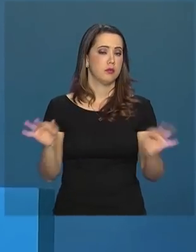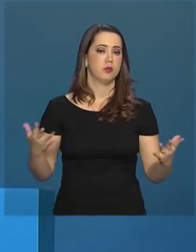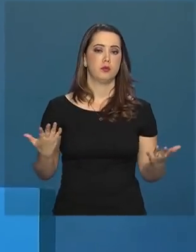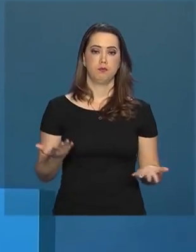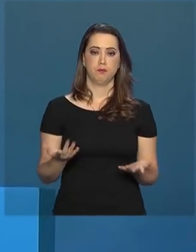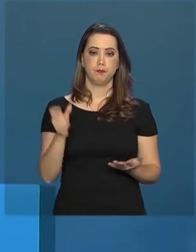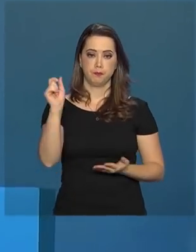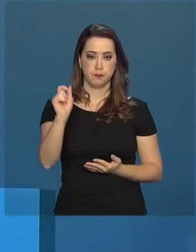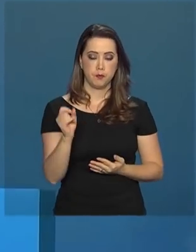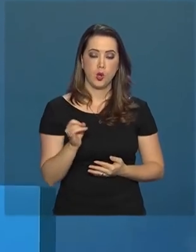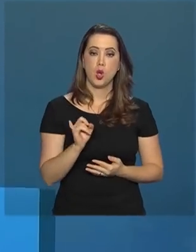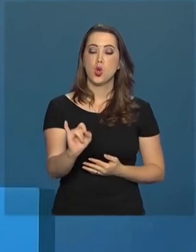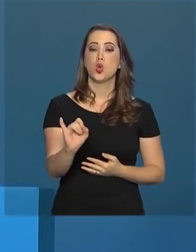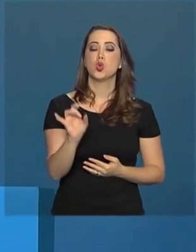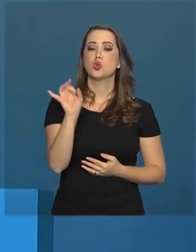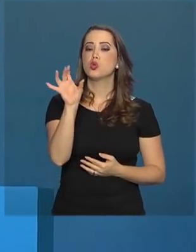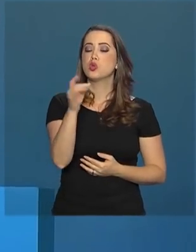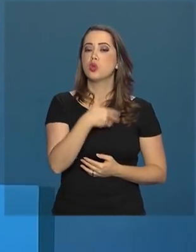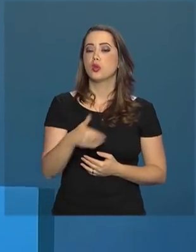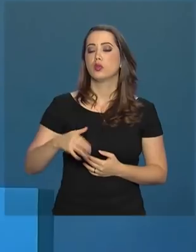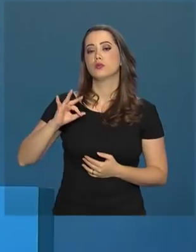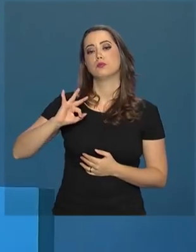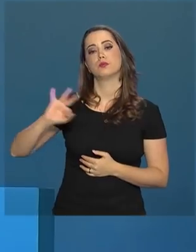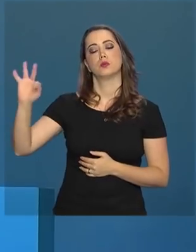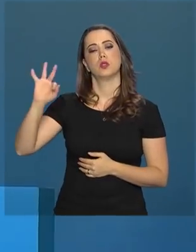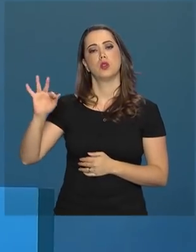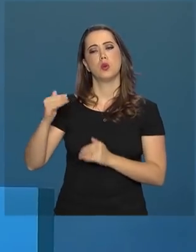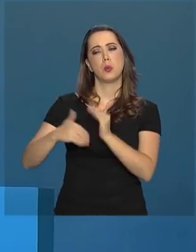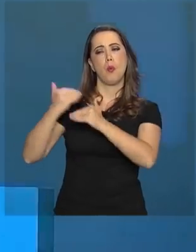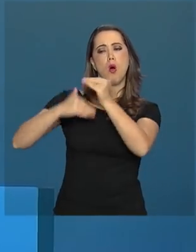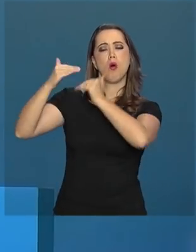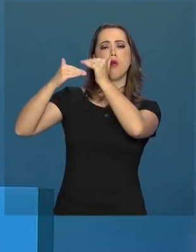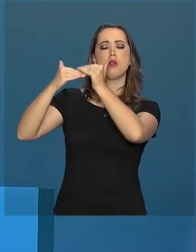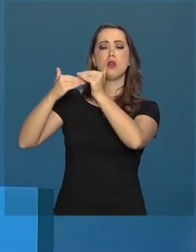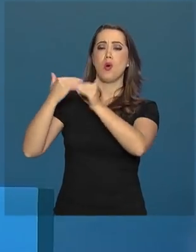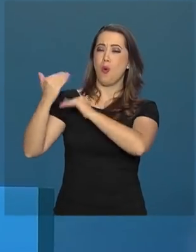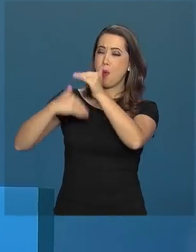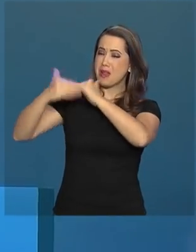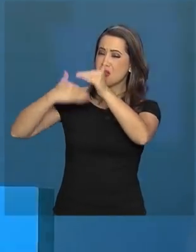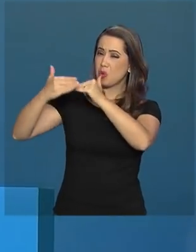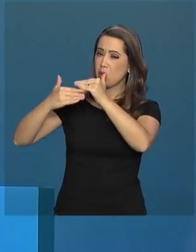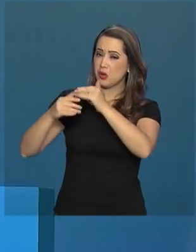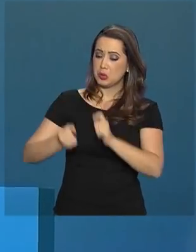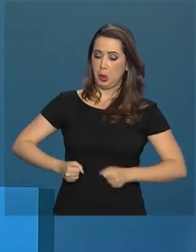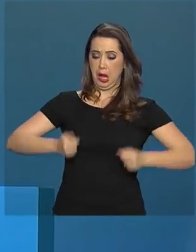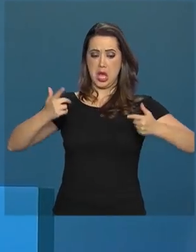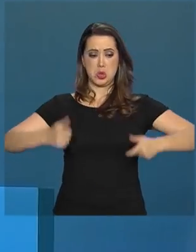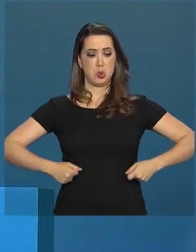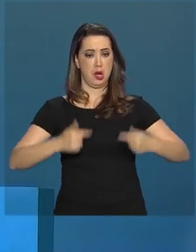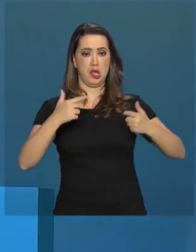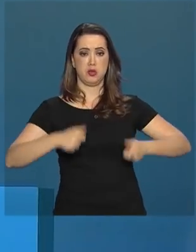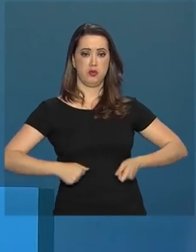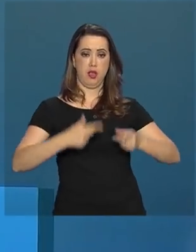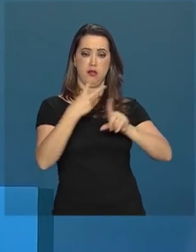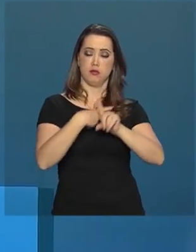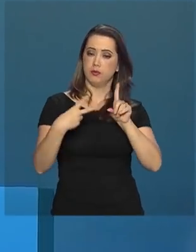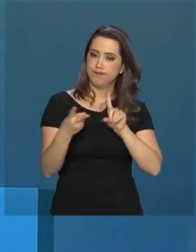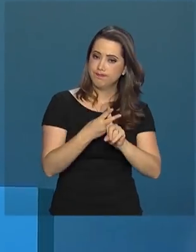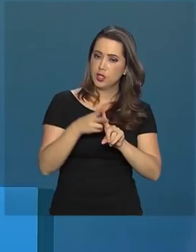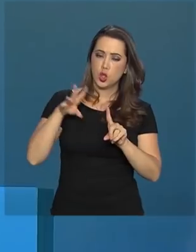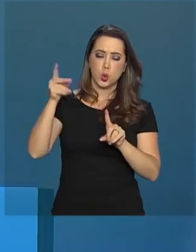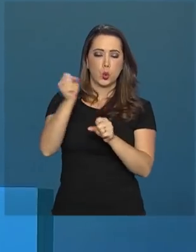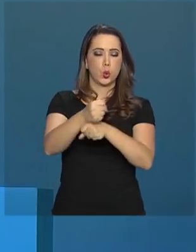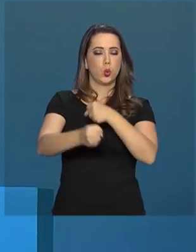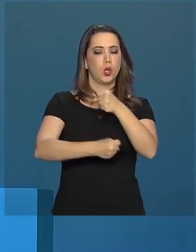simples, só no governo federal, o aumento real, o aumento líquido da despesa previdenciária é